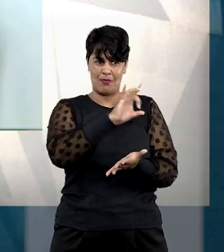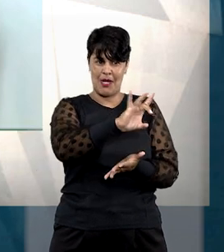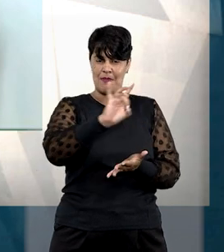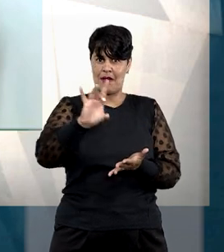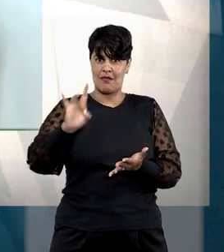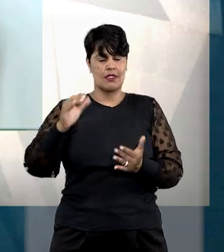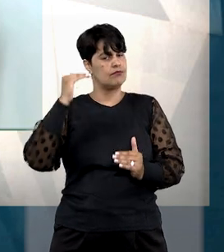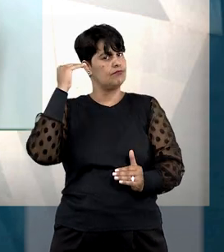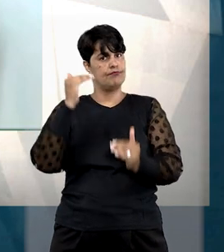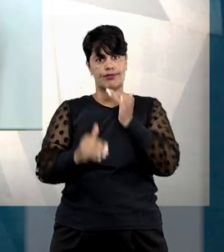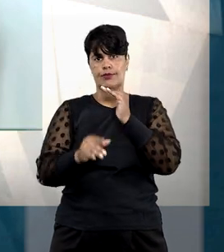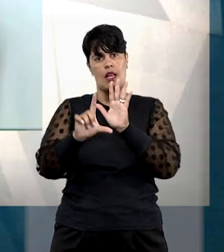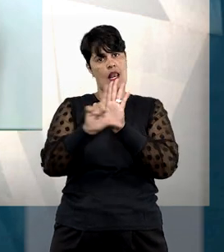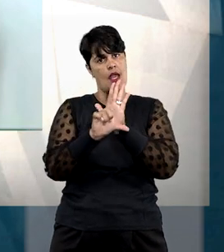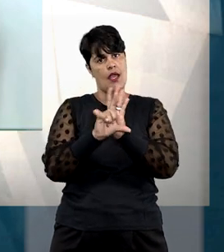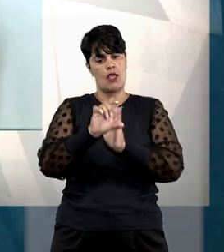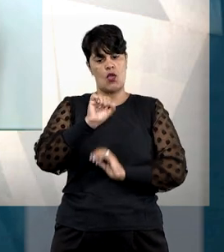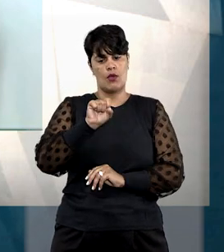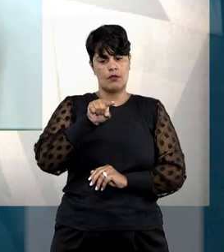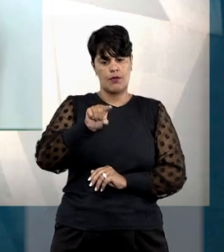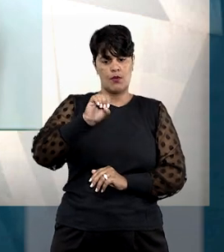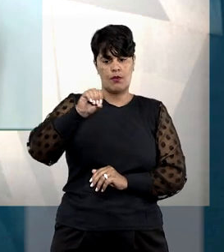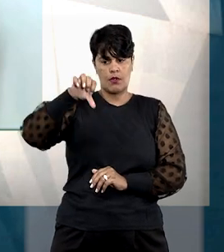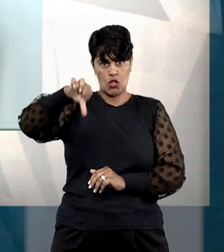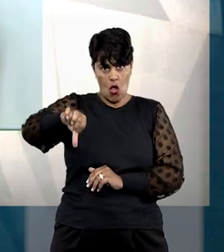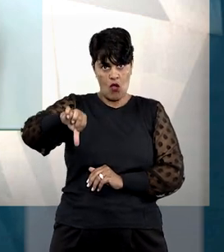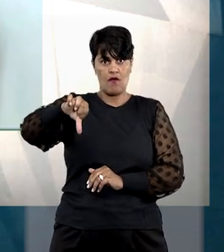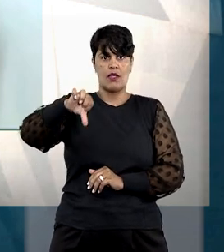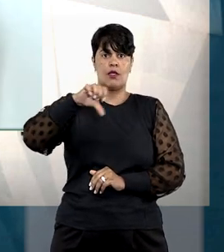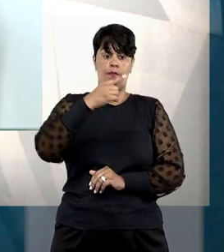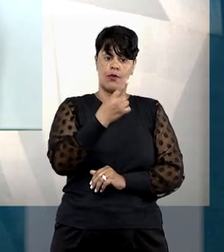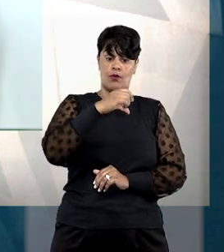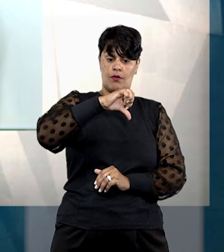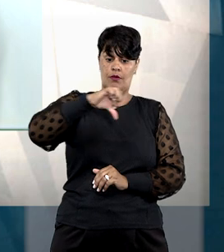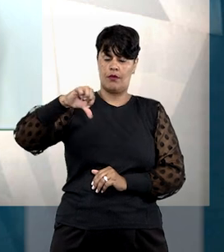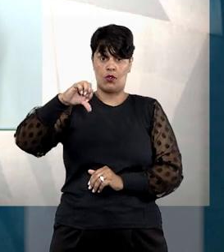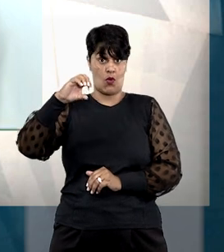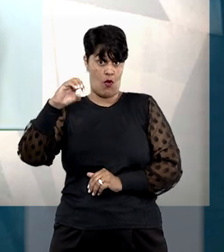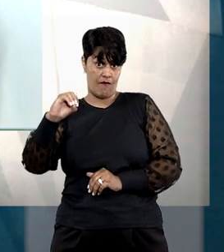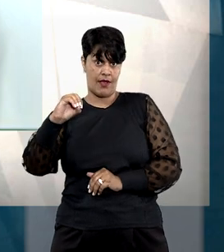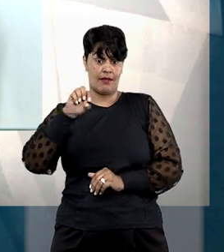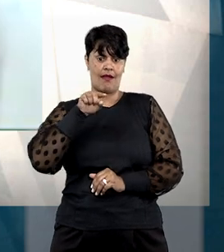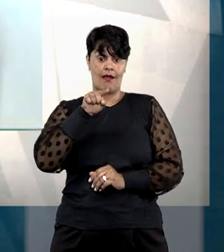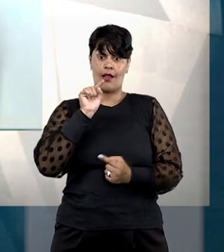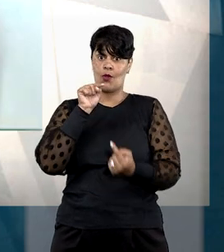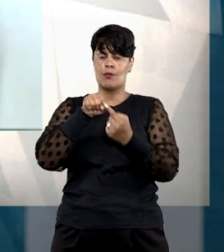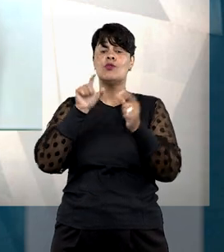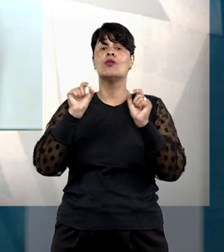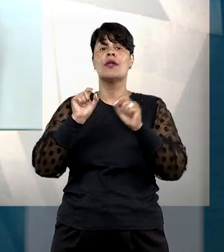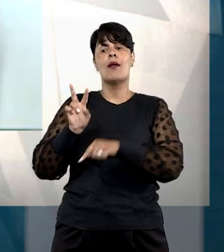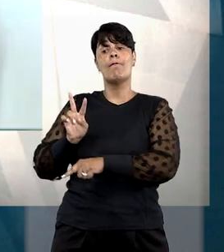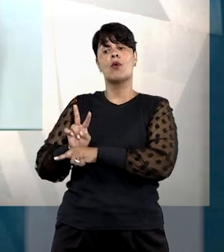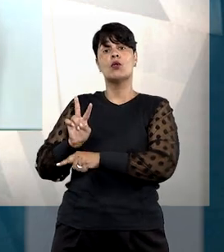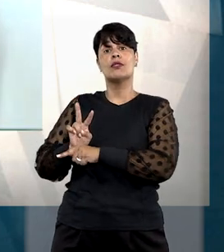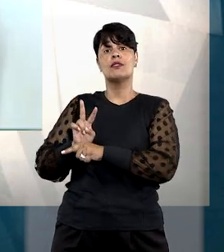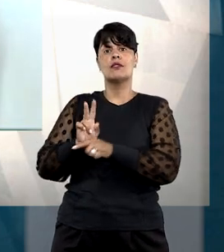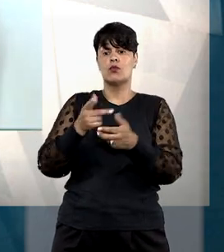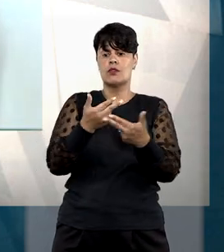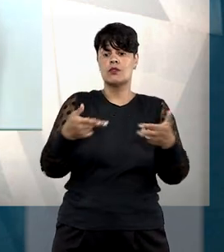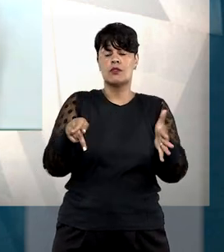dispositivo na Lei nº.009, de 1990, que objetiva a proteção da entidade familiar.